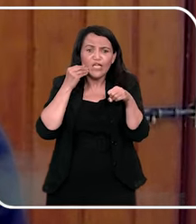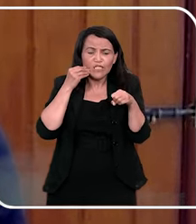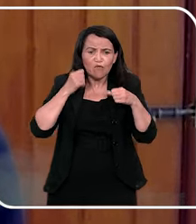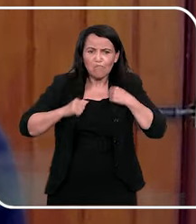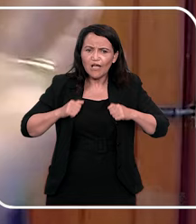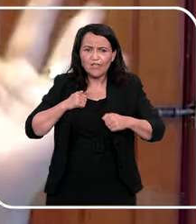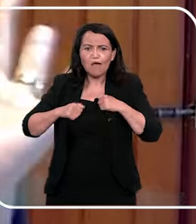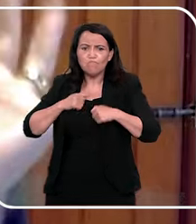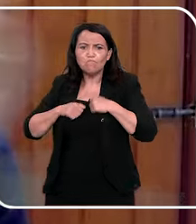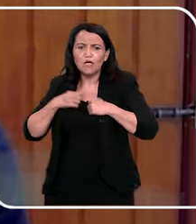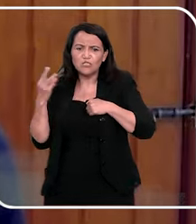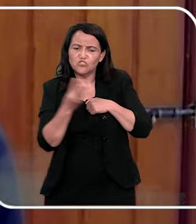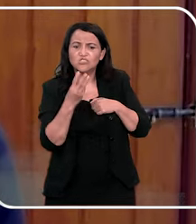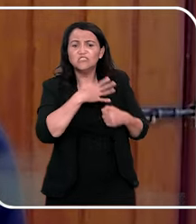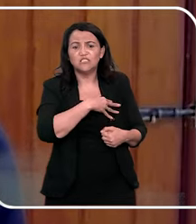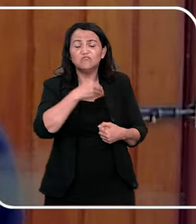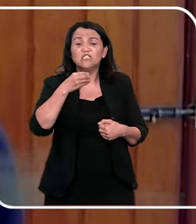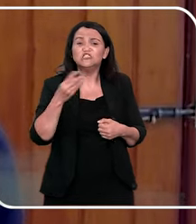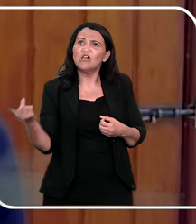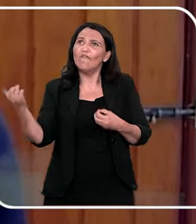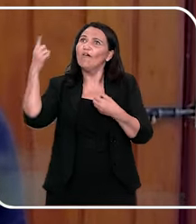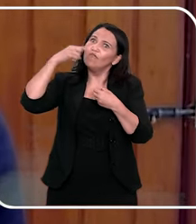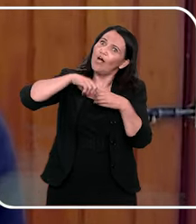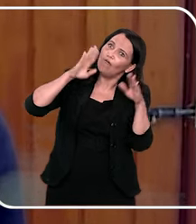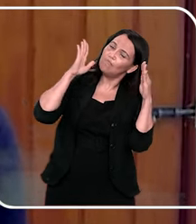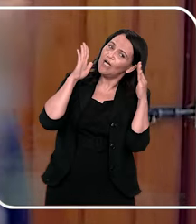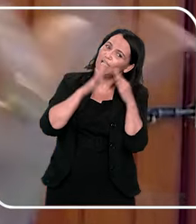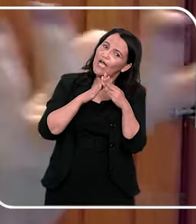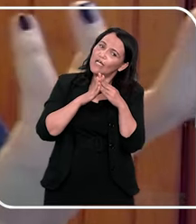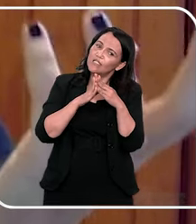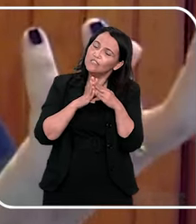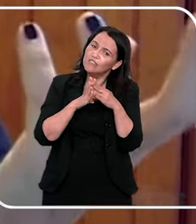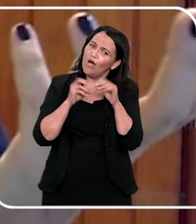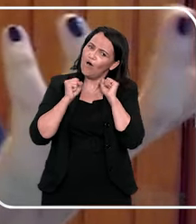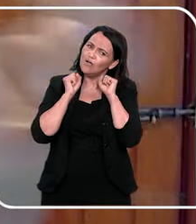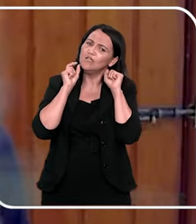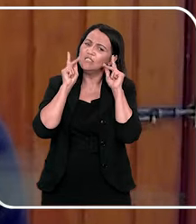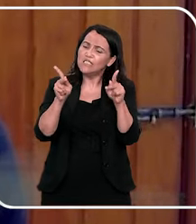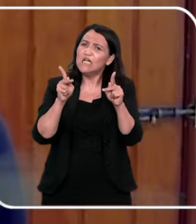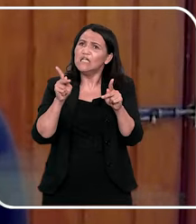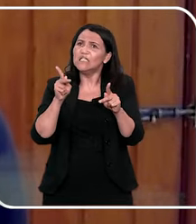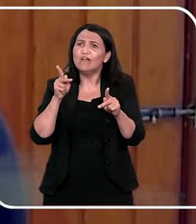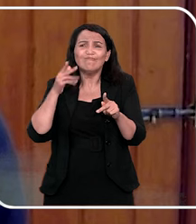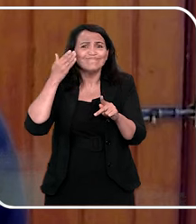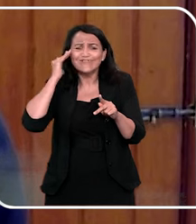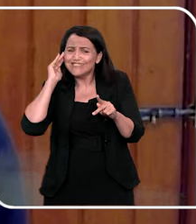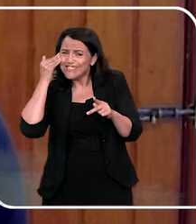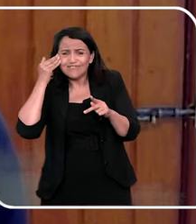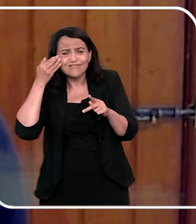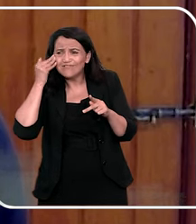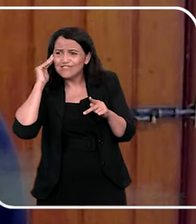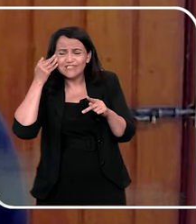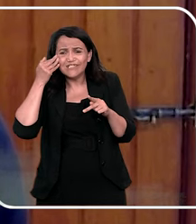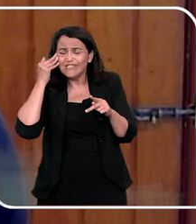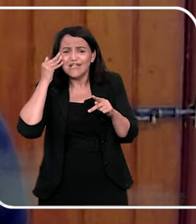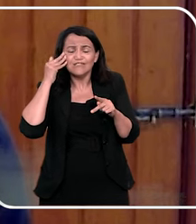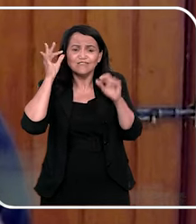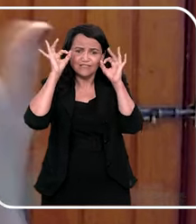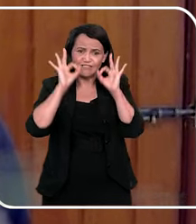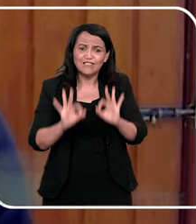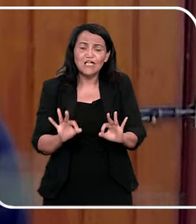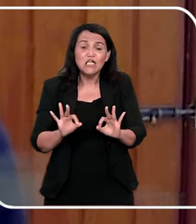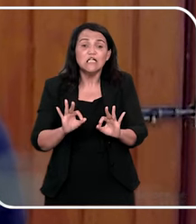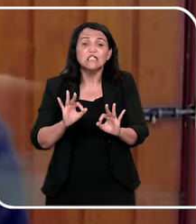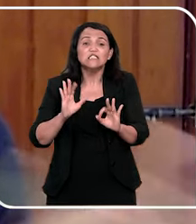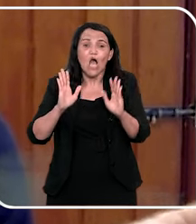os três, já voltava para casa pronto, e eu não tinha noção nenhuma disso, do que eu estava ensinando para eles, e